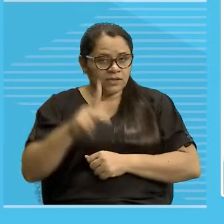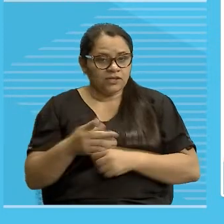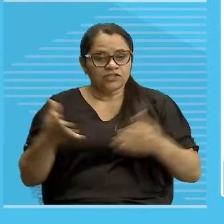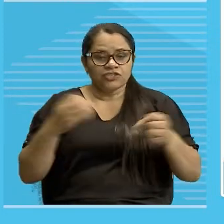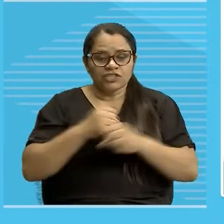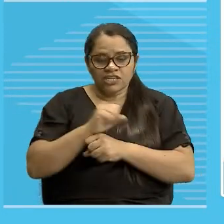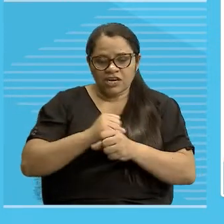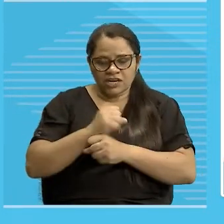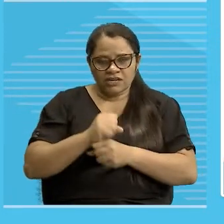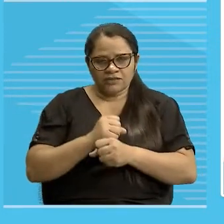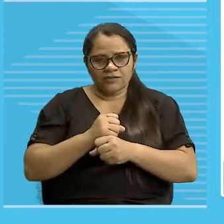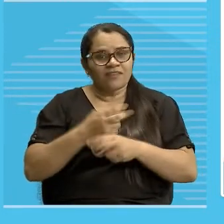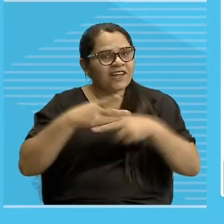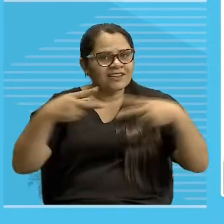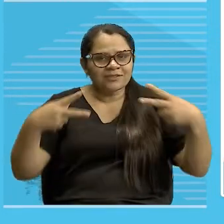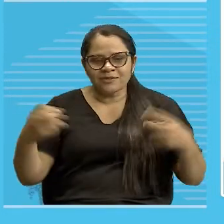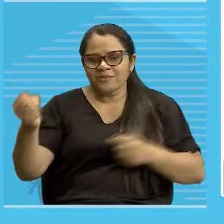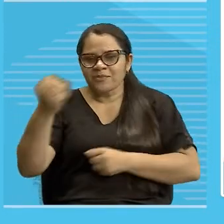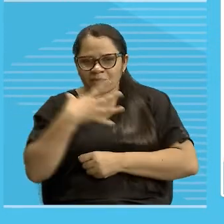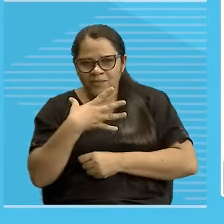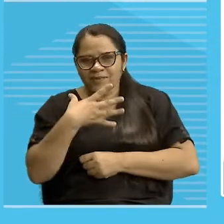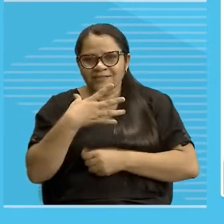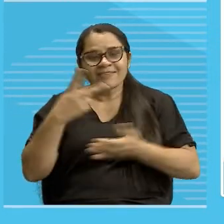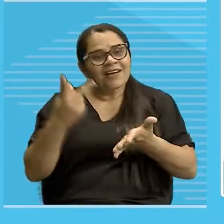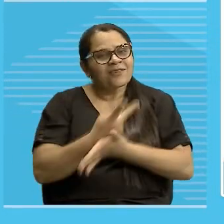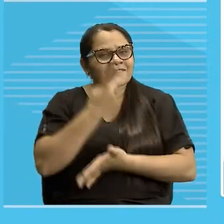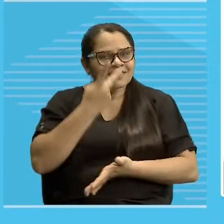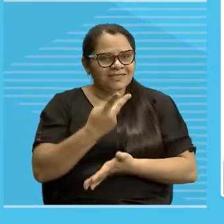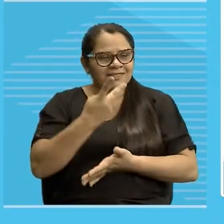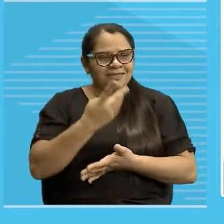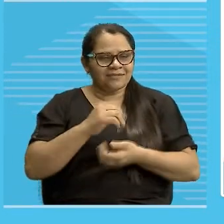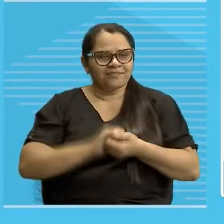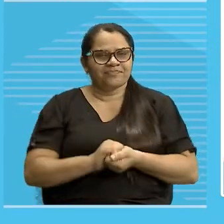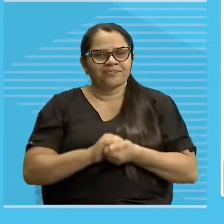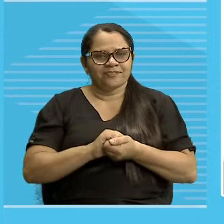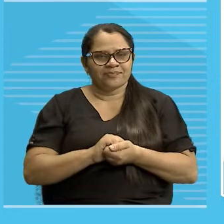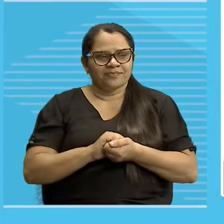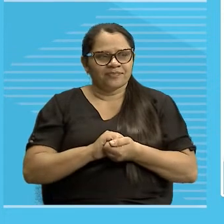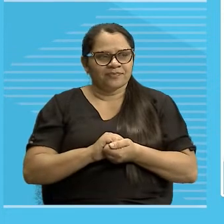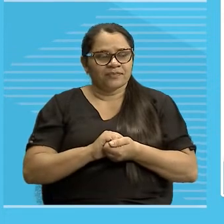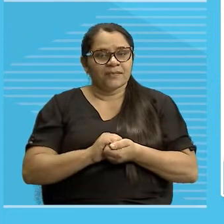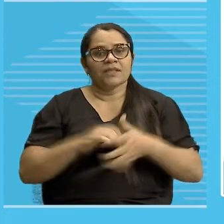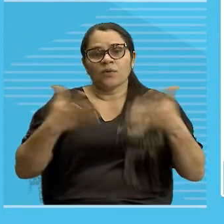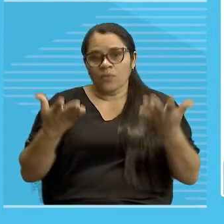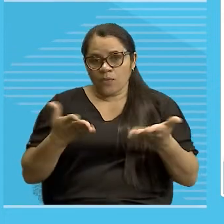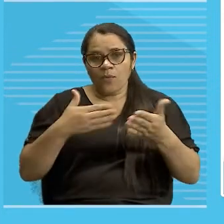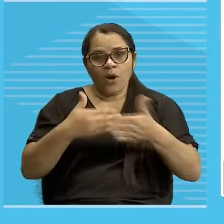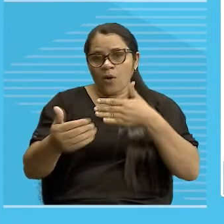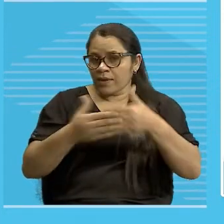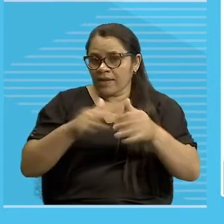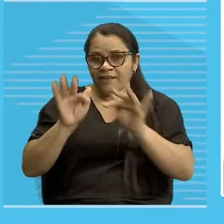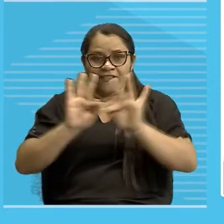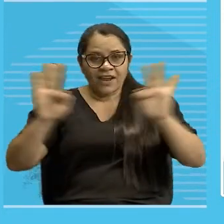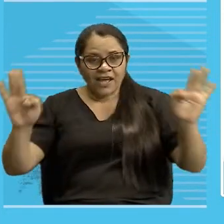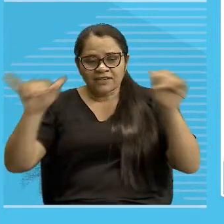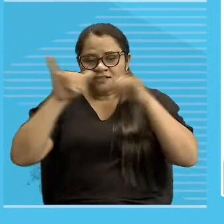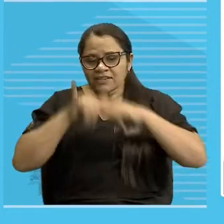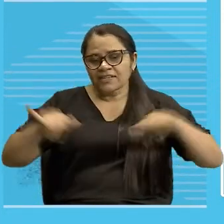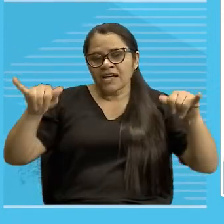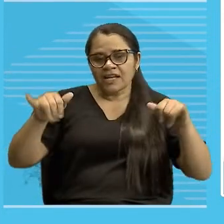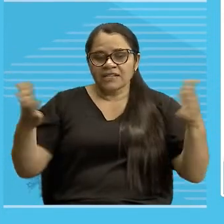boa ainda vai acontecer. Amém. Né? Então, qualquer frase dita neste momento